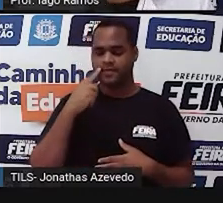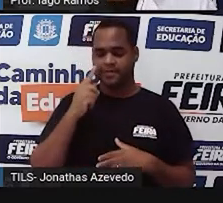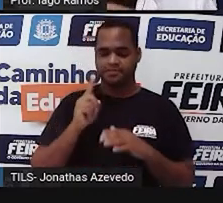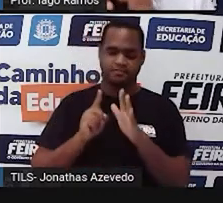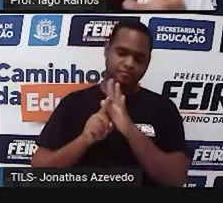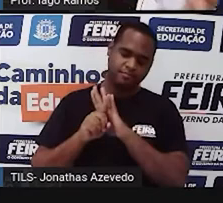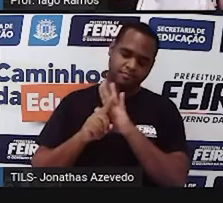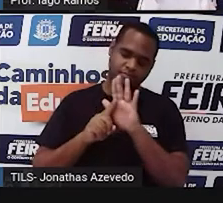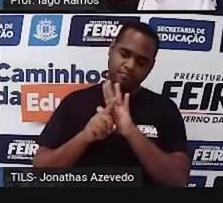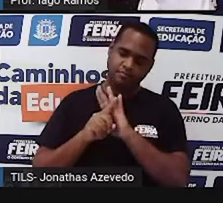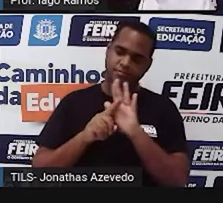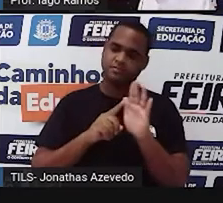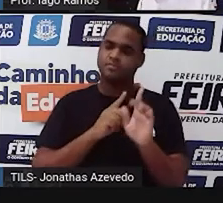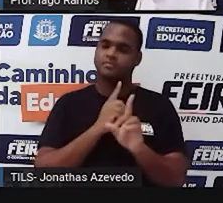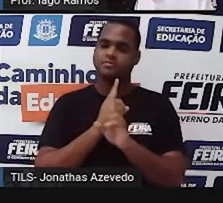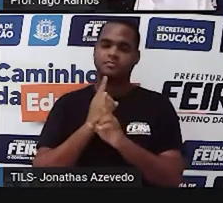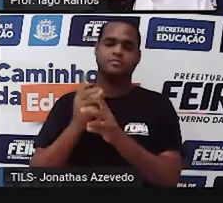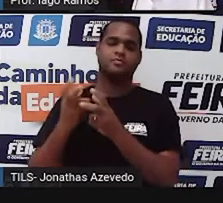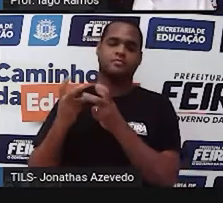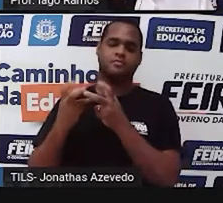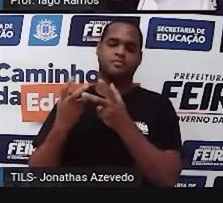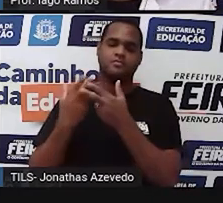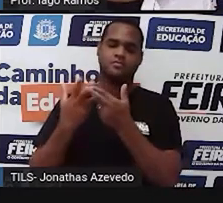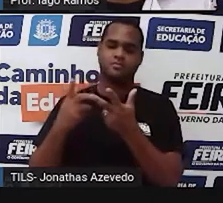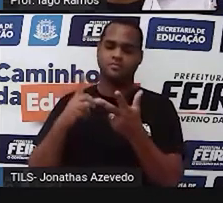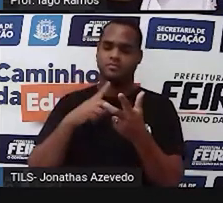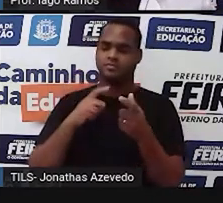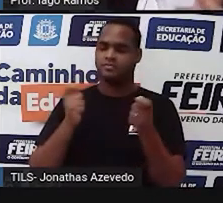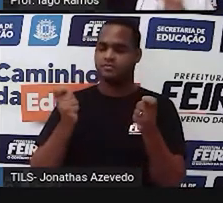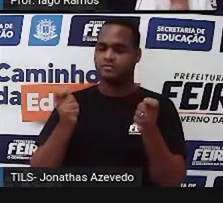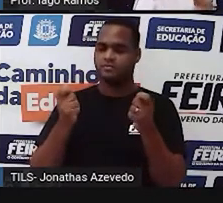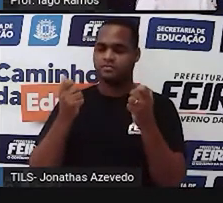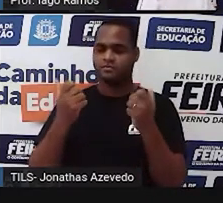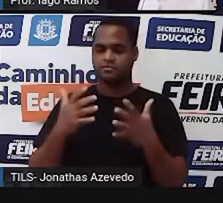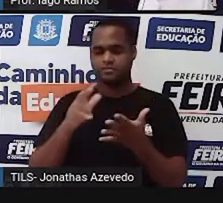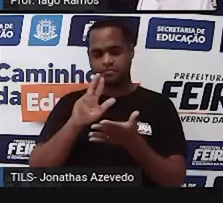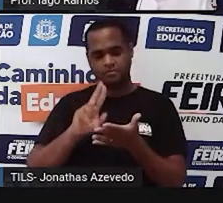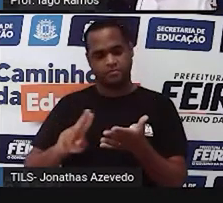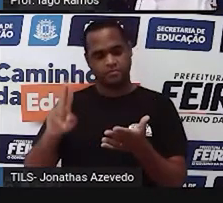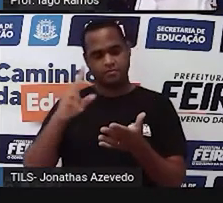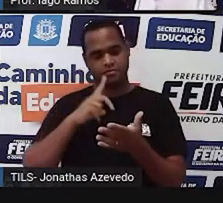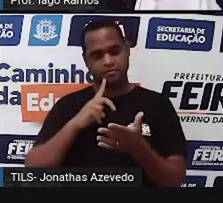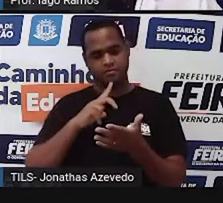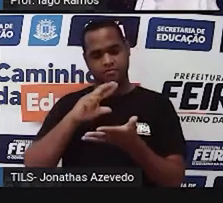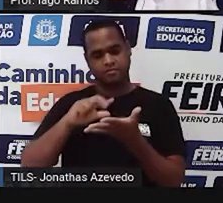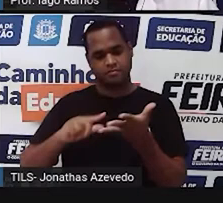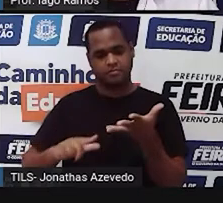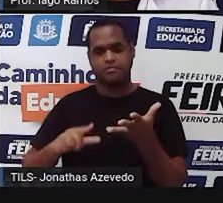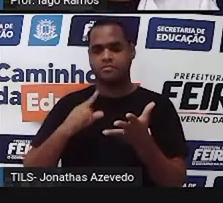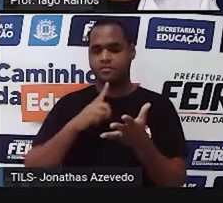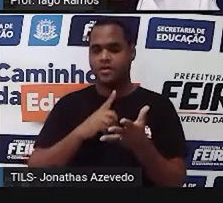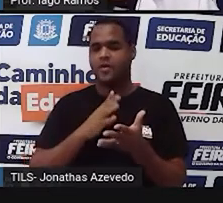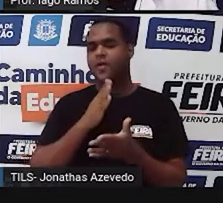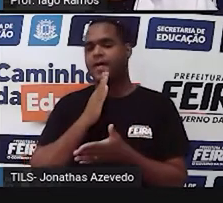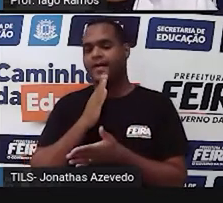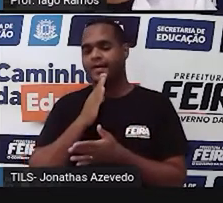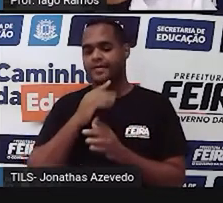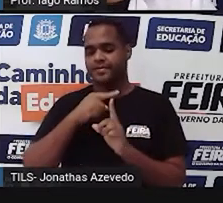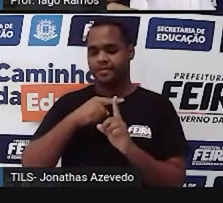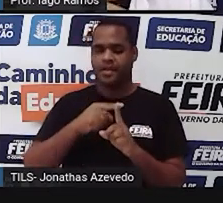perceber coisas usando as continhas que a gente já conhece, adição,